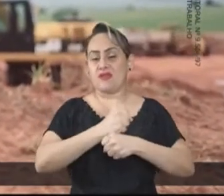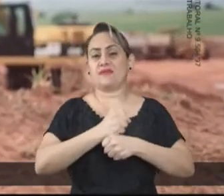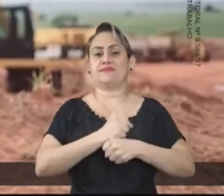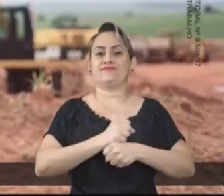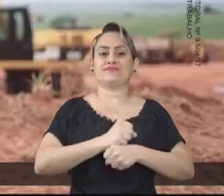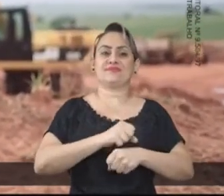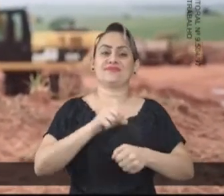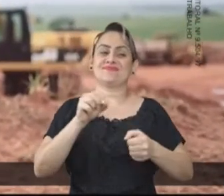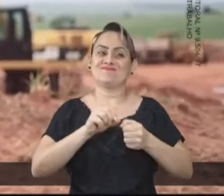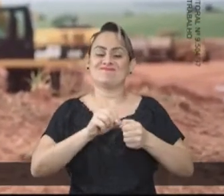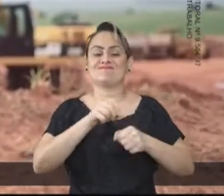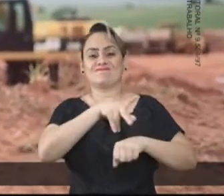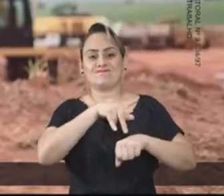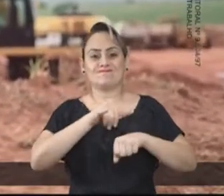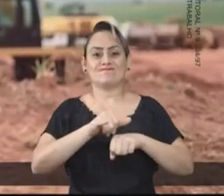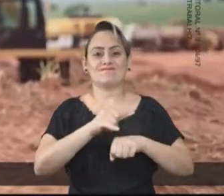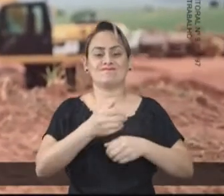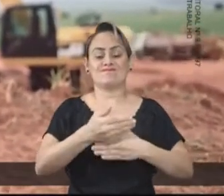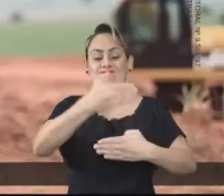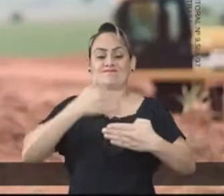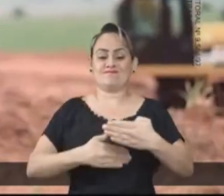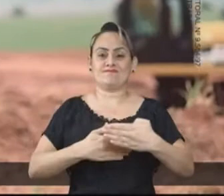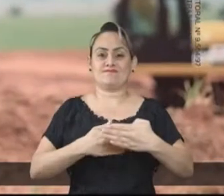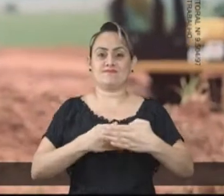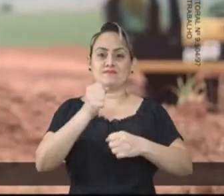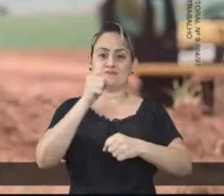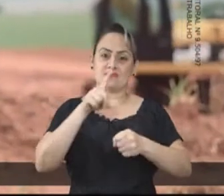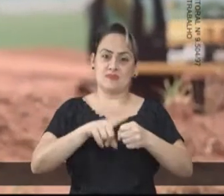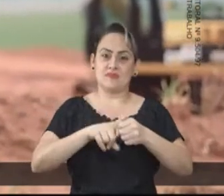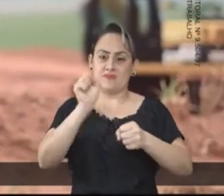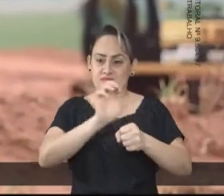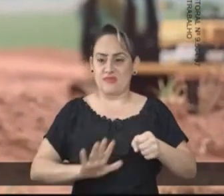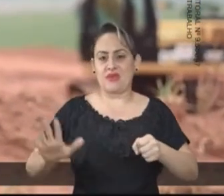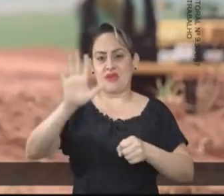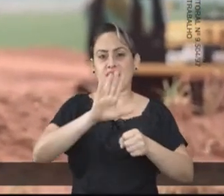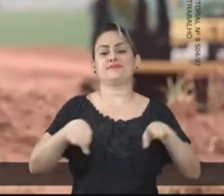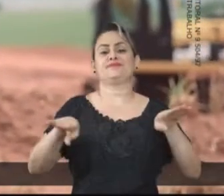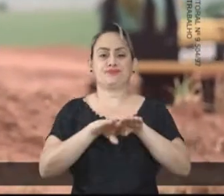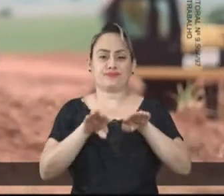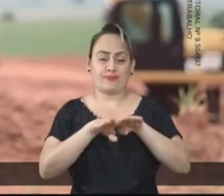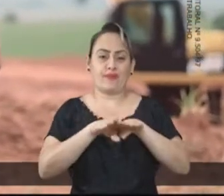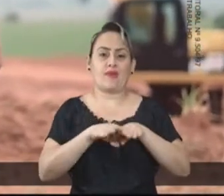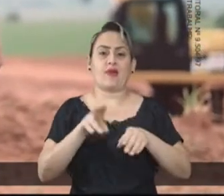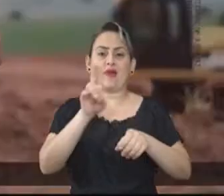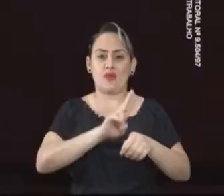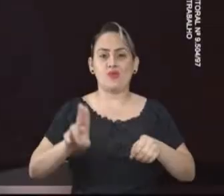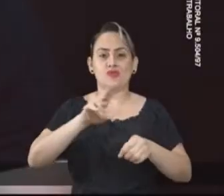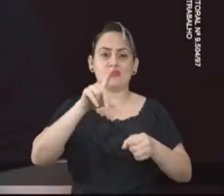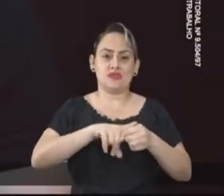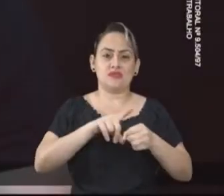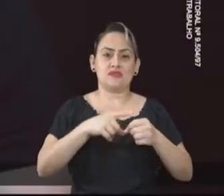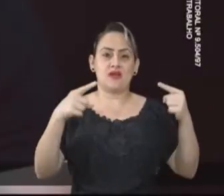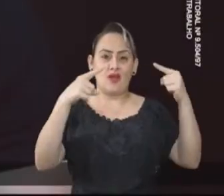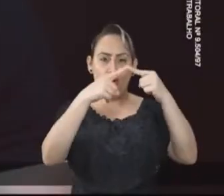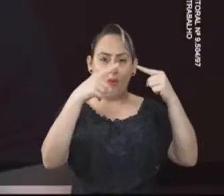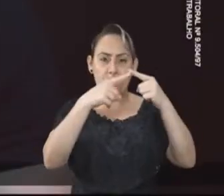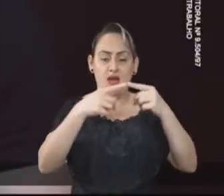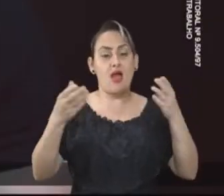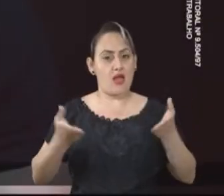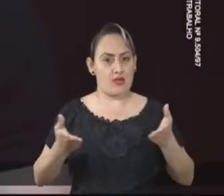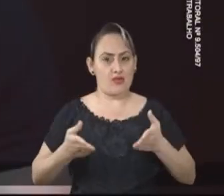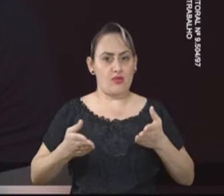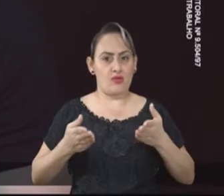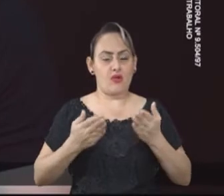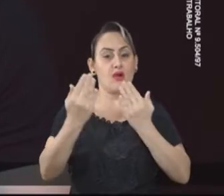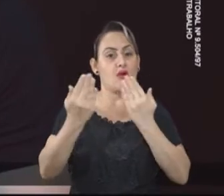fez com que ficássemos atrás de muitas cidades da região, inclusive daquelas utilizadas por eles, nas comparações. Agora, vamos